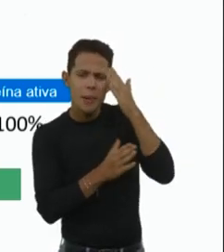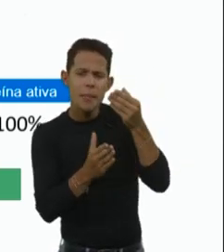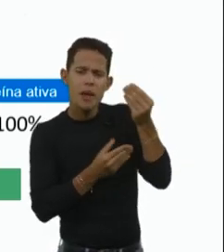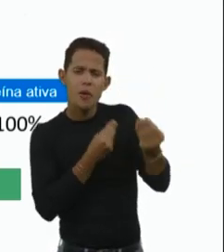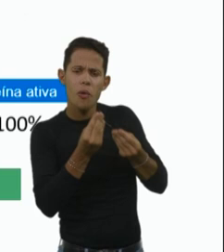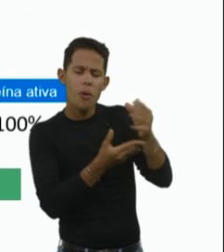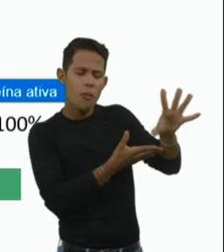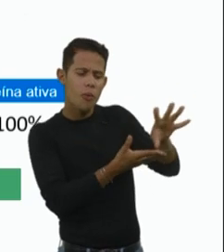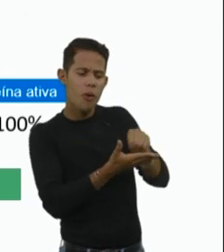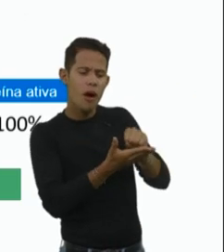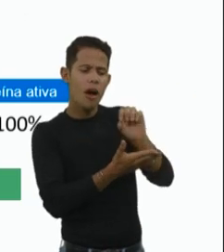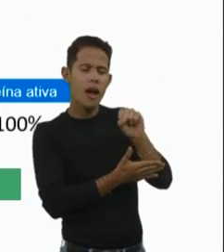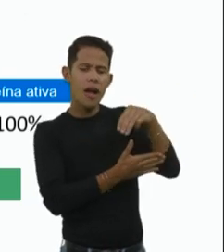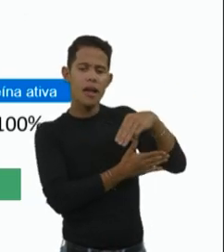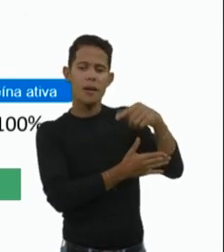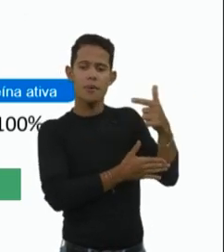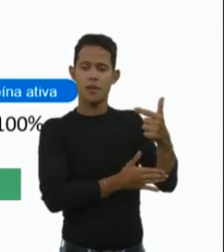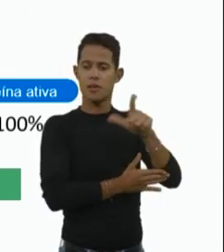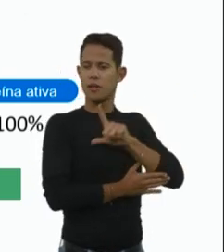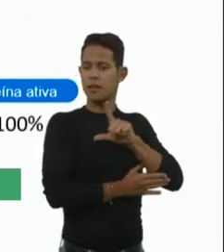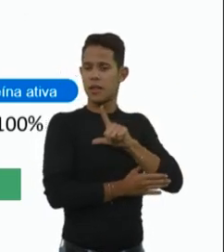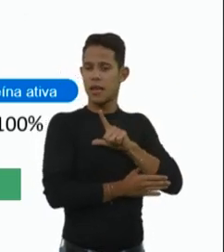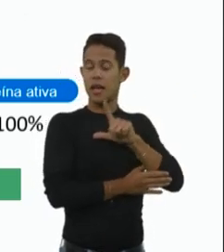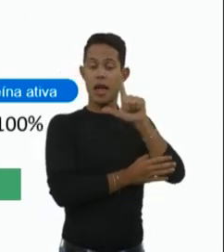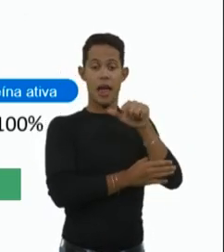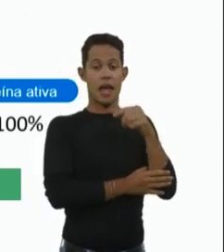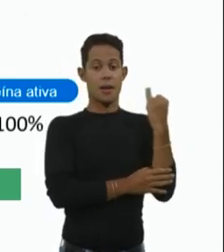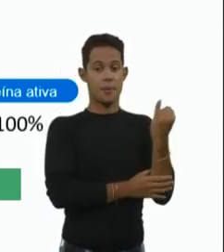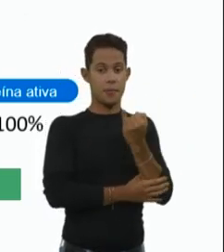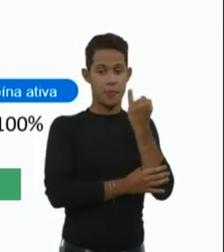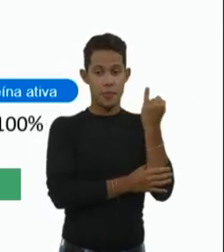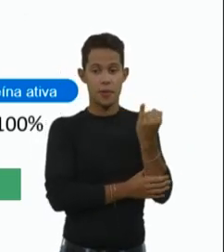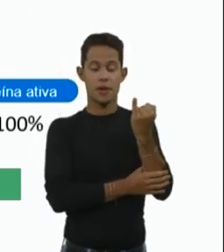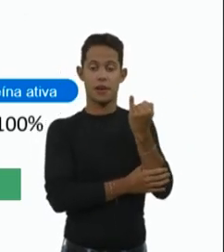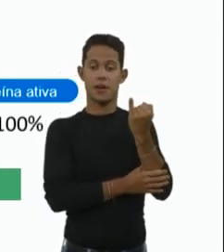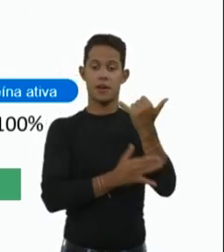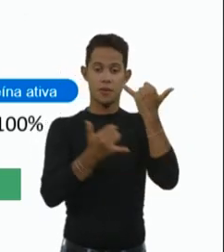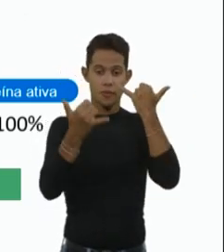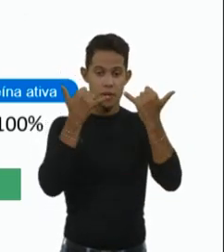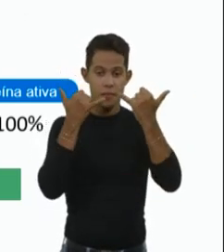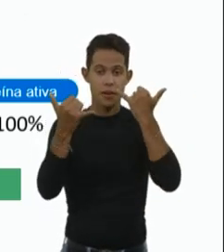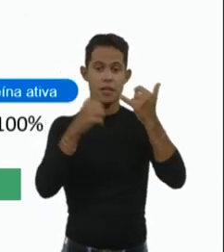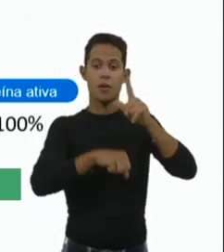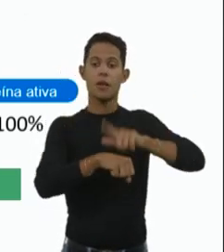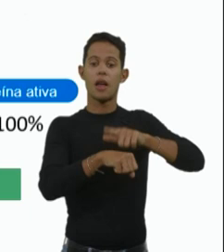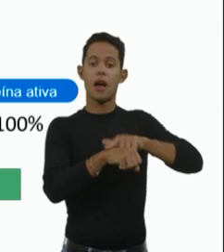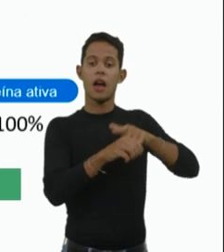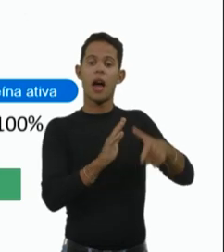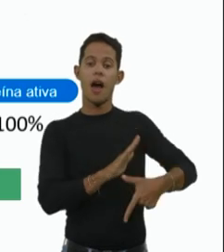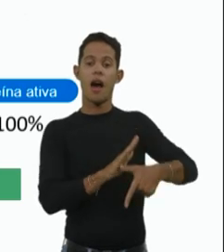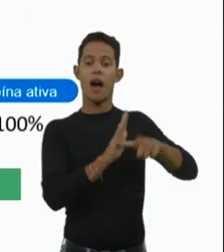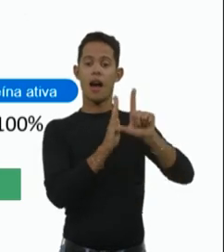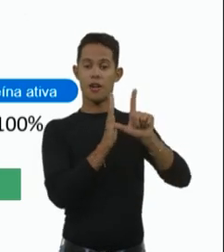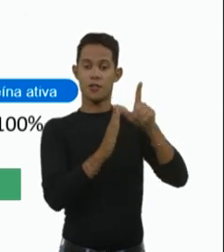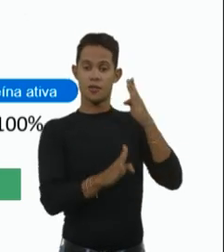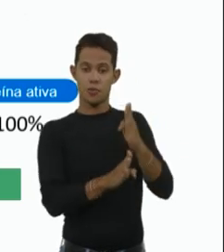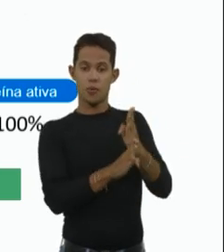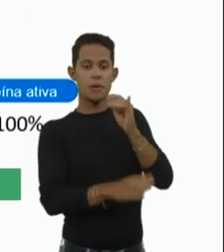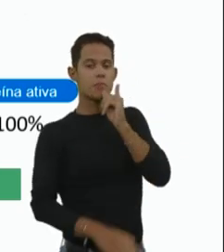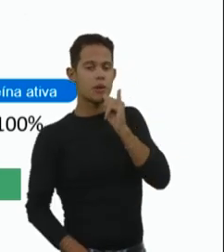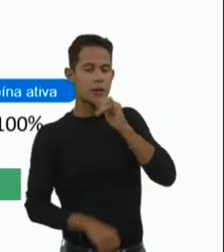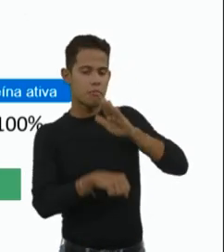SMN2 o paciente tem? É uma importante informação em termos de prognóstico. Vamos pensar que eu consiga fazer o